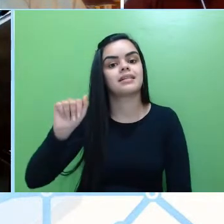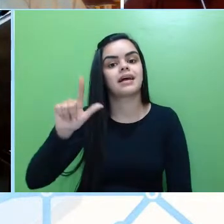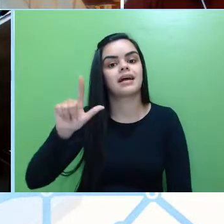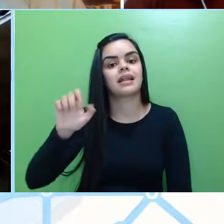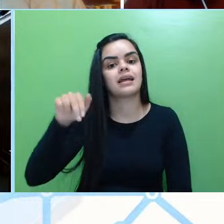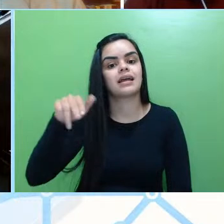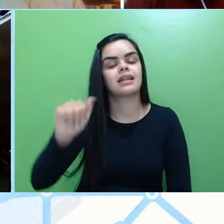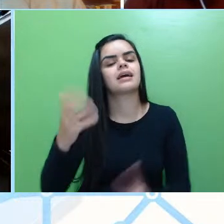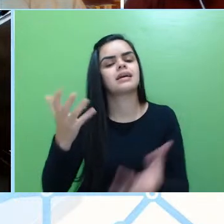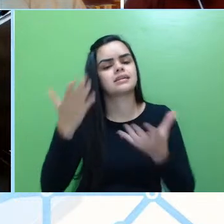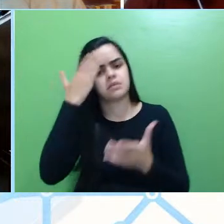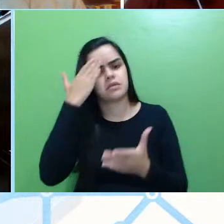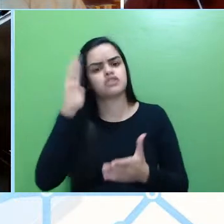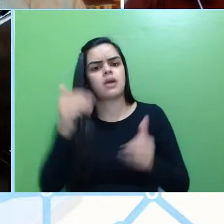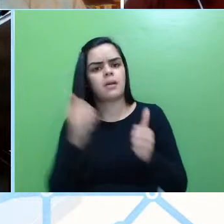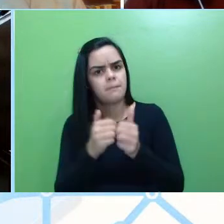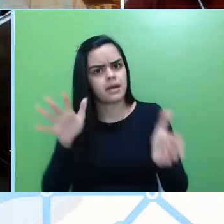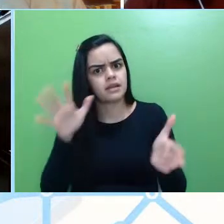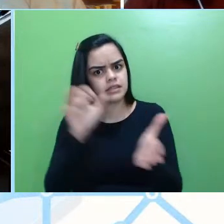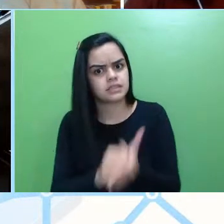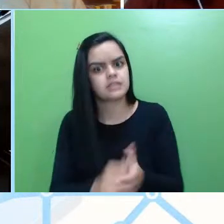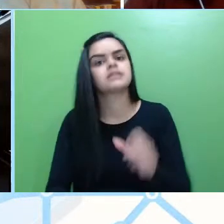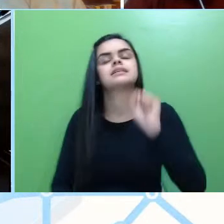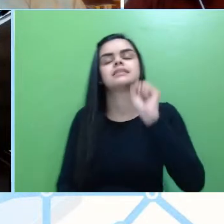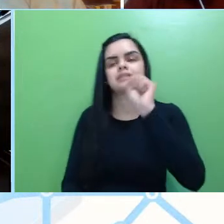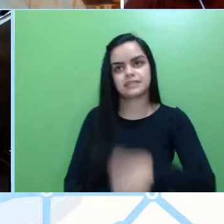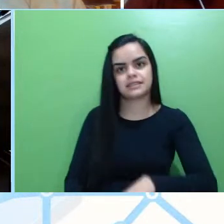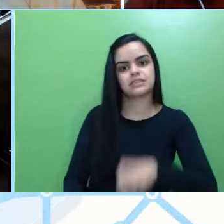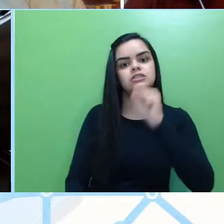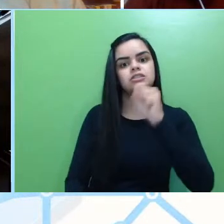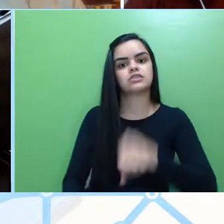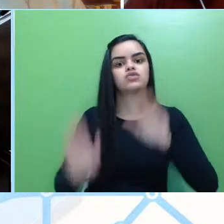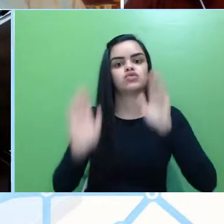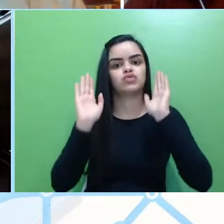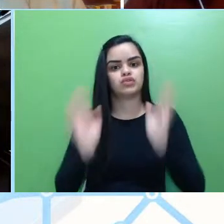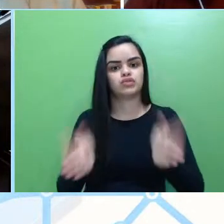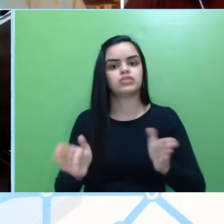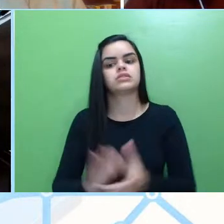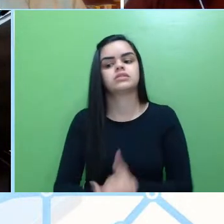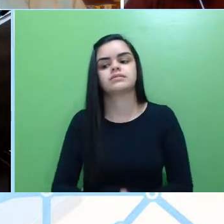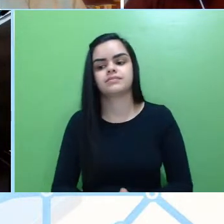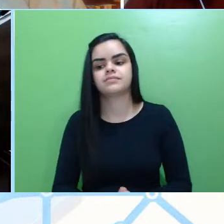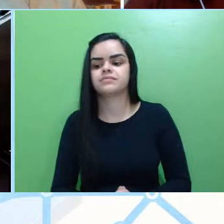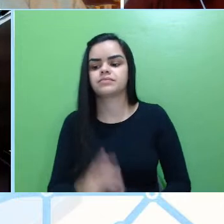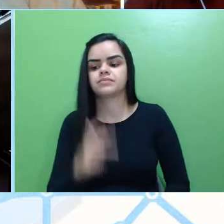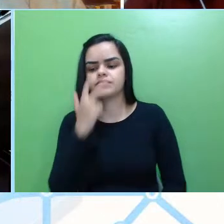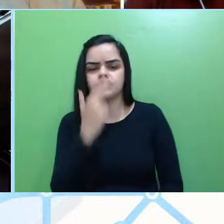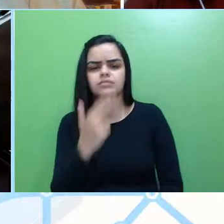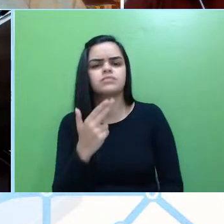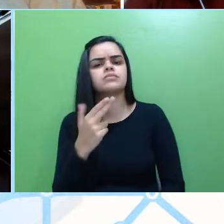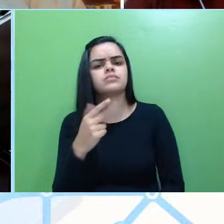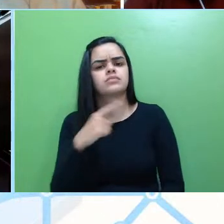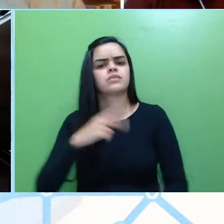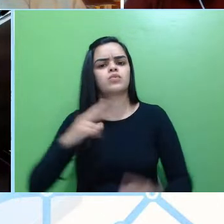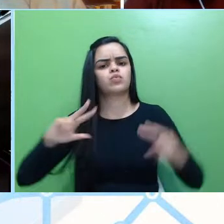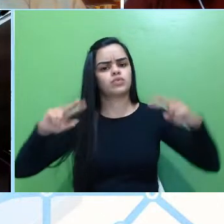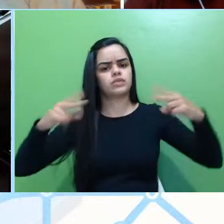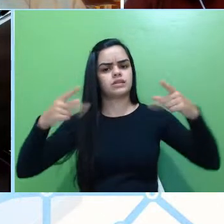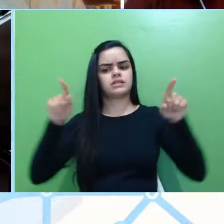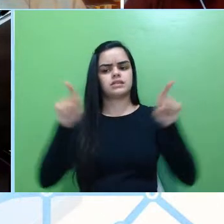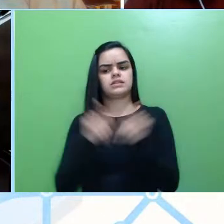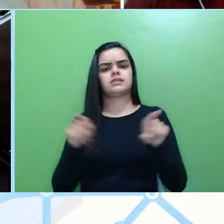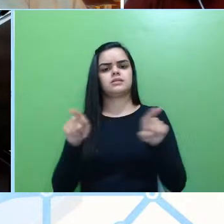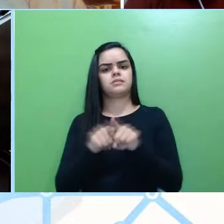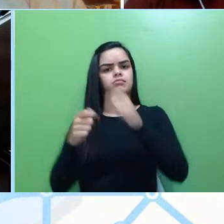quer saber se já está aberta as inscrições? Sim, Madalena, já está aberta as inscrições, acredito que o link já esteja aí no